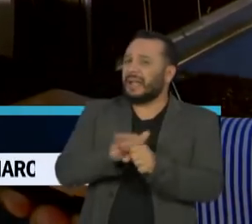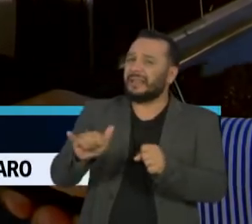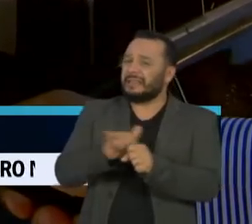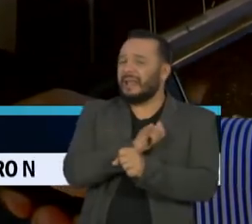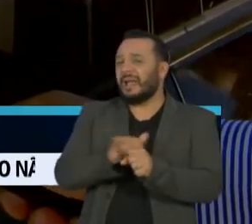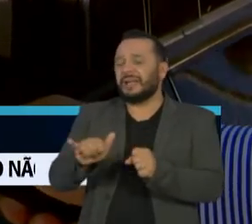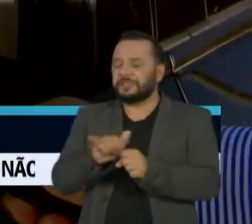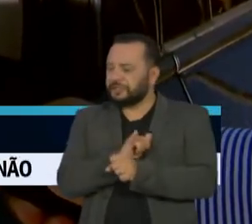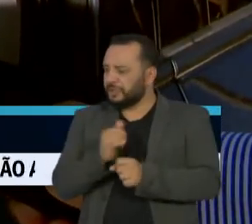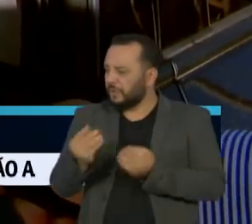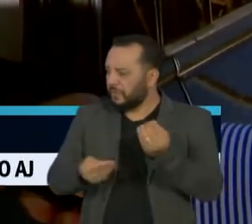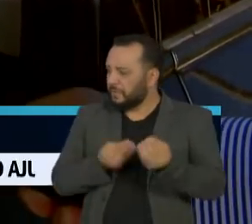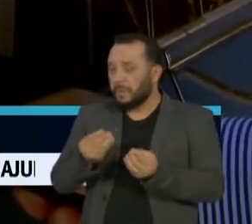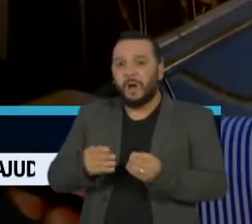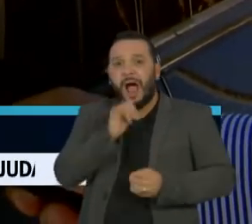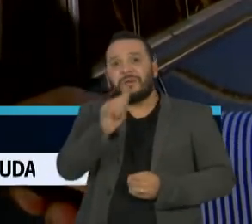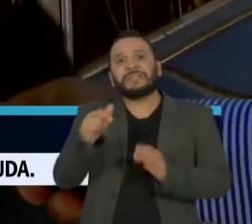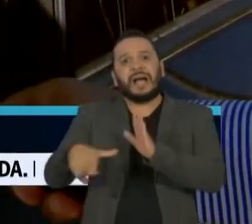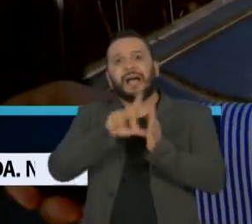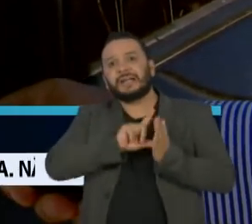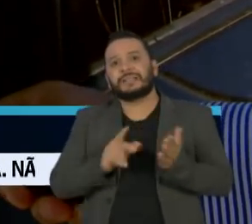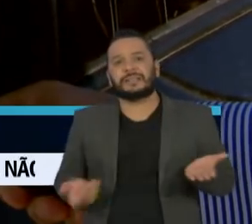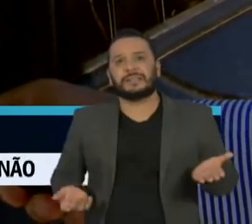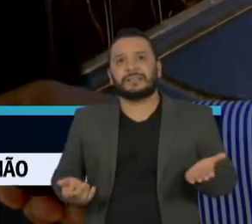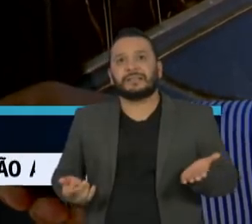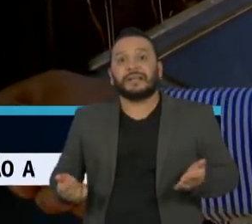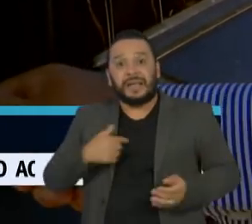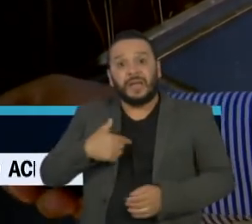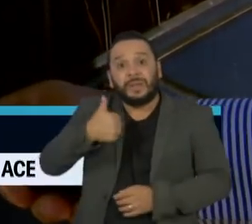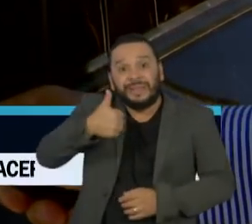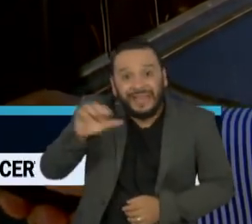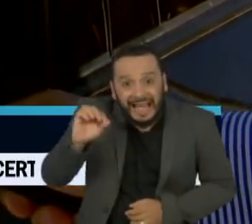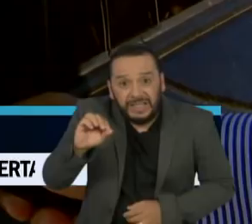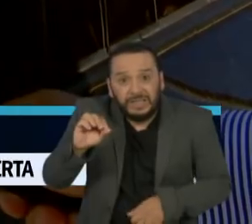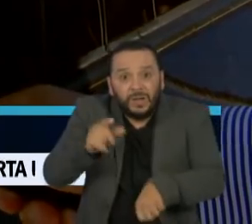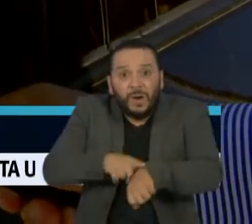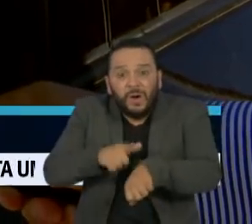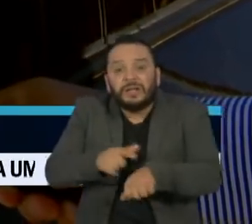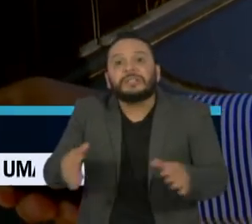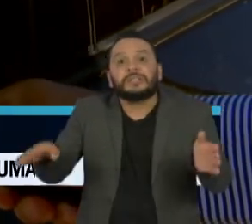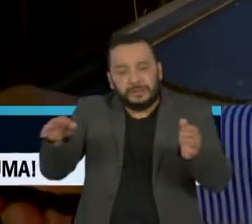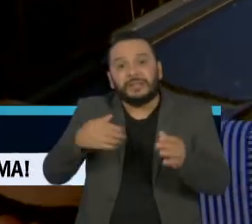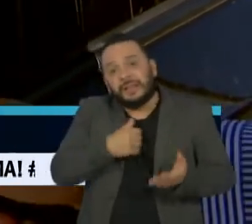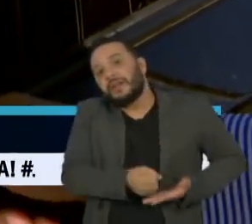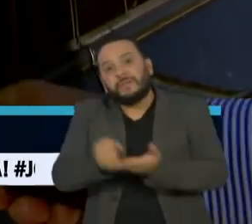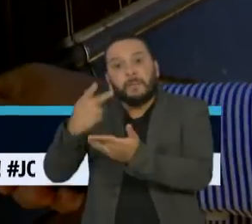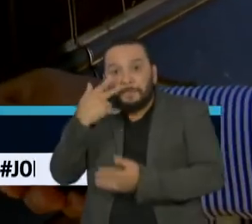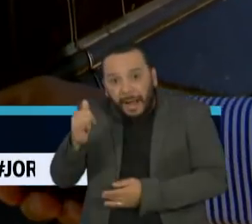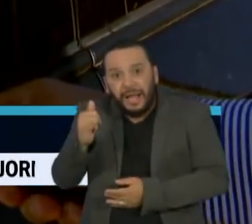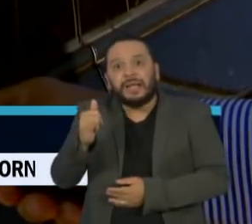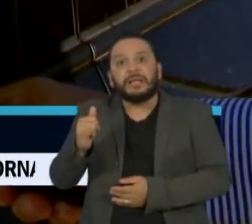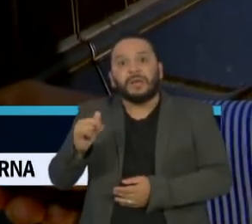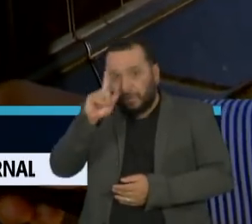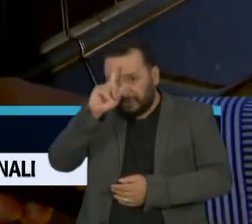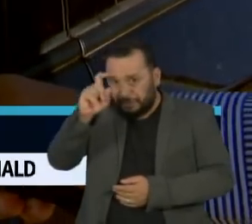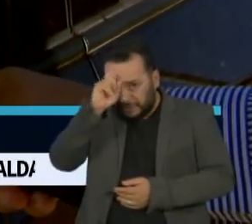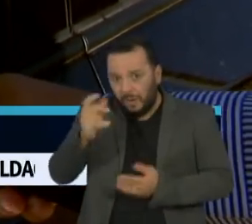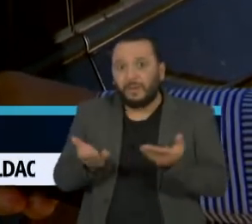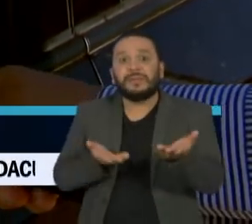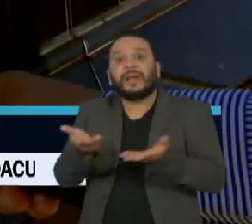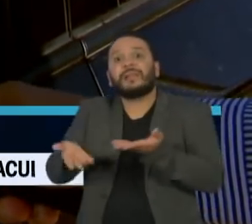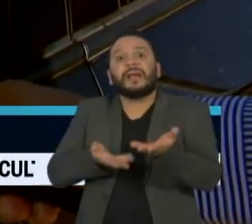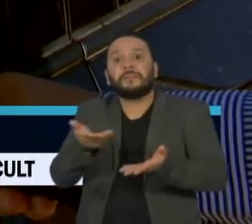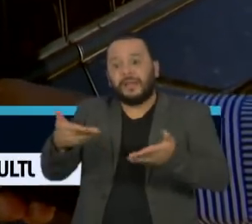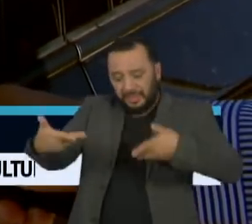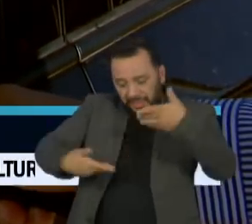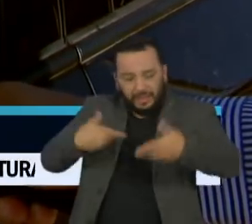avisar antes, porque eu tinha que estar 10 horas, meu pai tinha que estar na Beneficência Portuguesa, fazendo um tratamento de